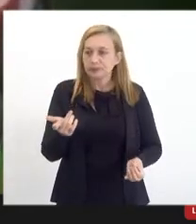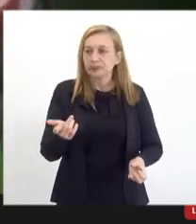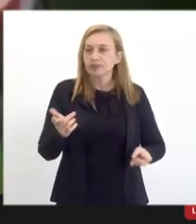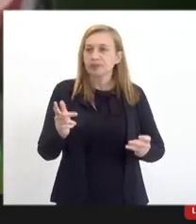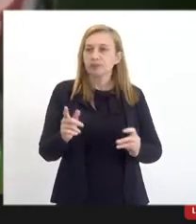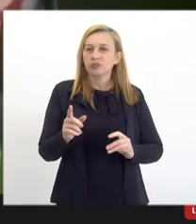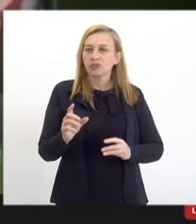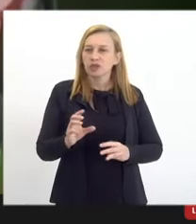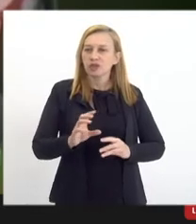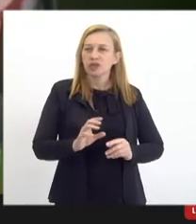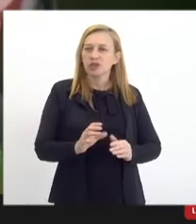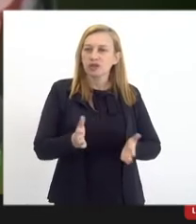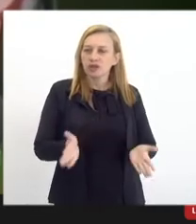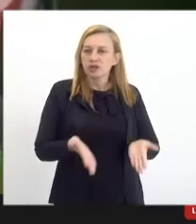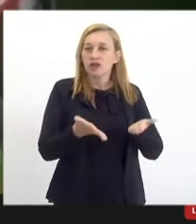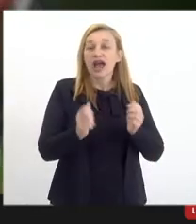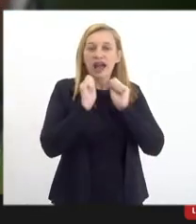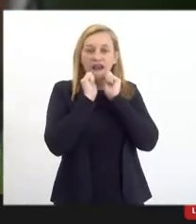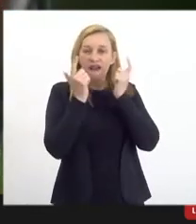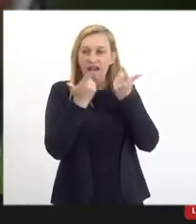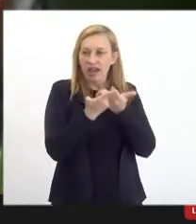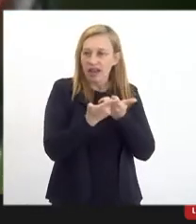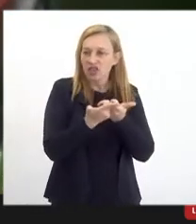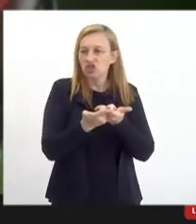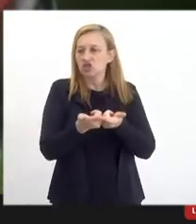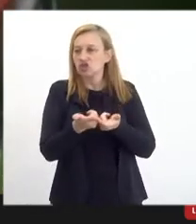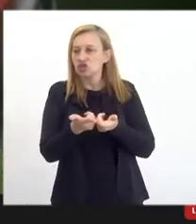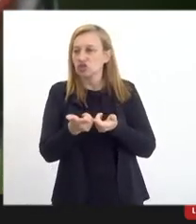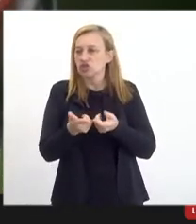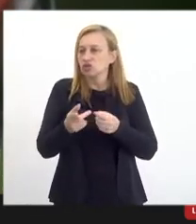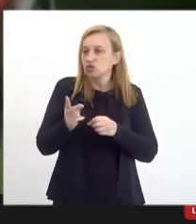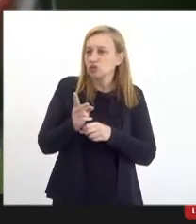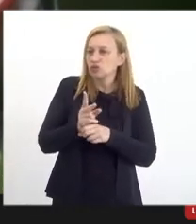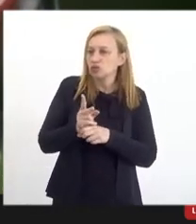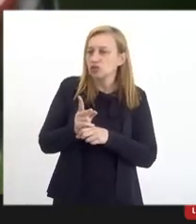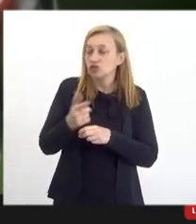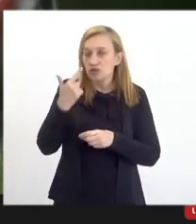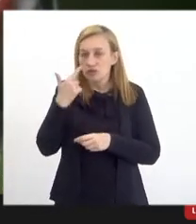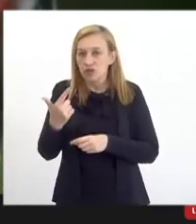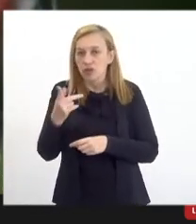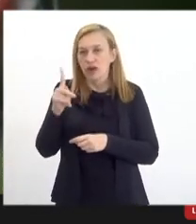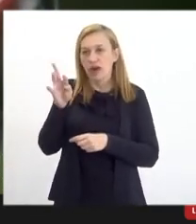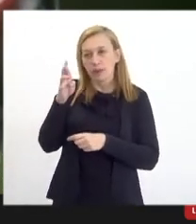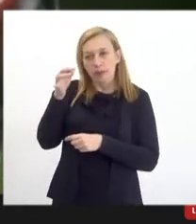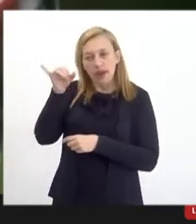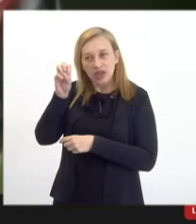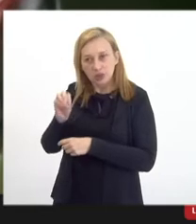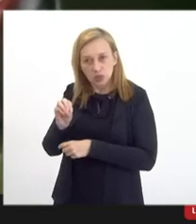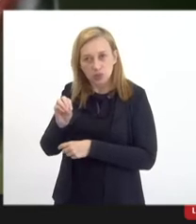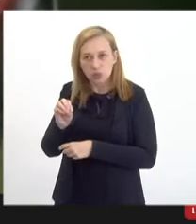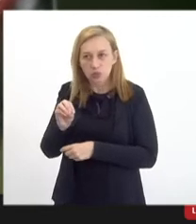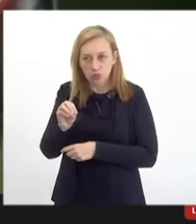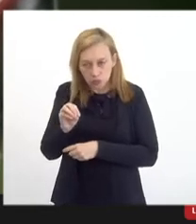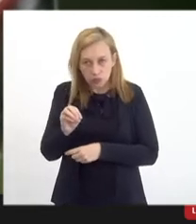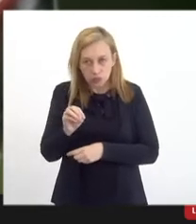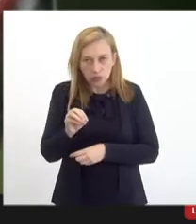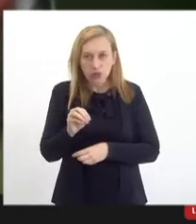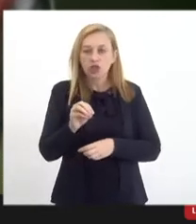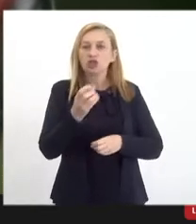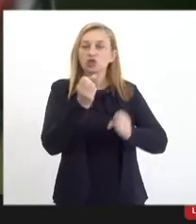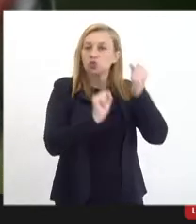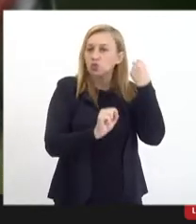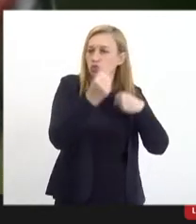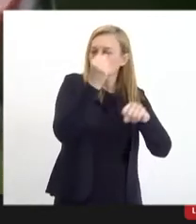a iniciativa da Alerj de buscar o repetro SPED, repetro industrialização,